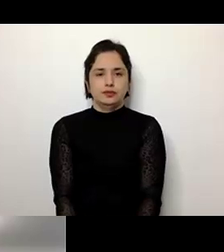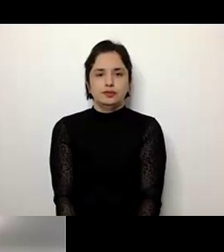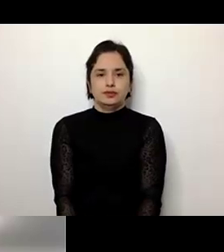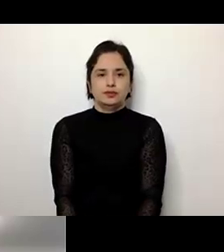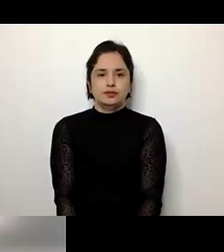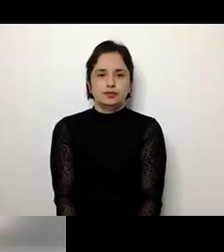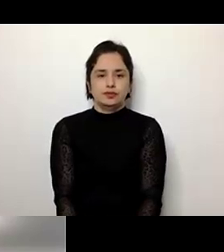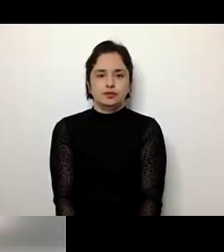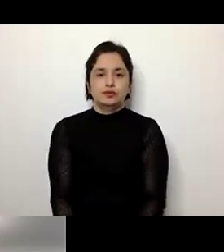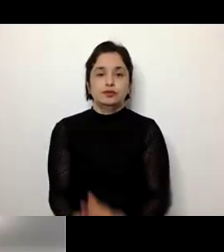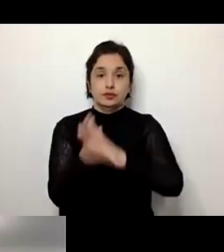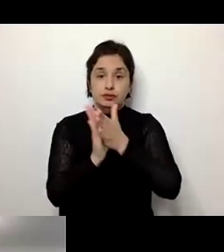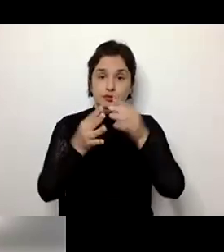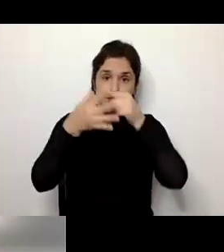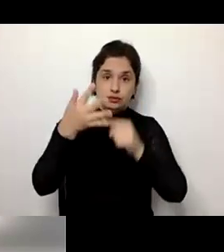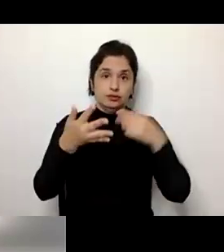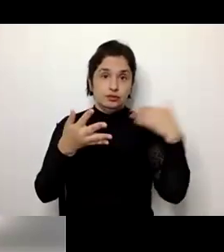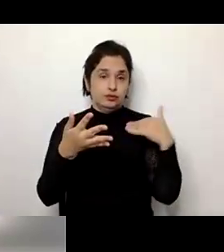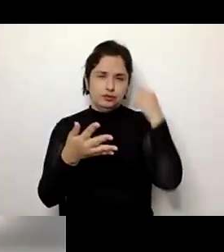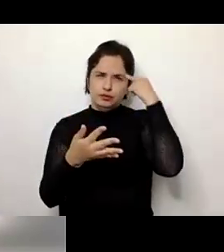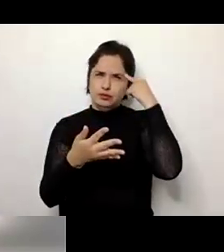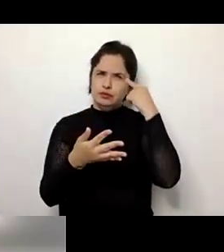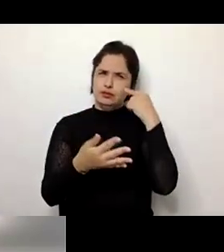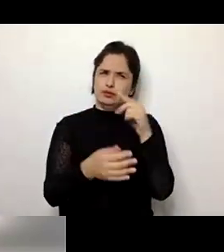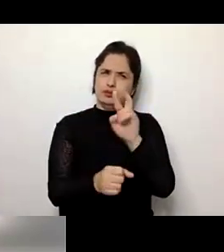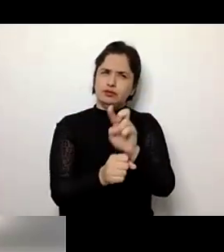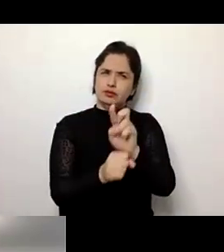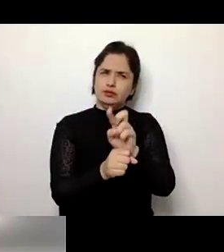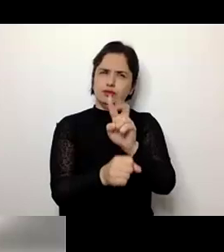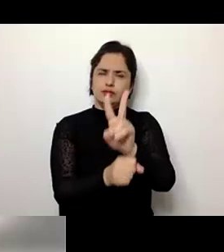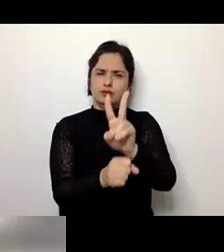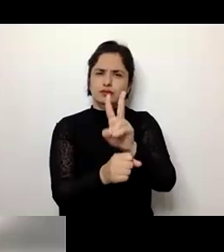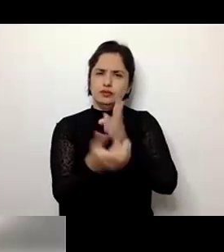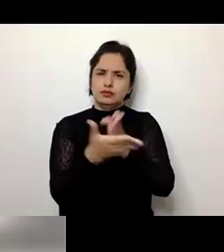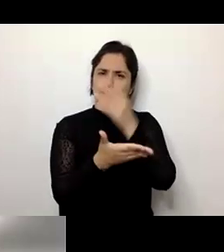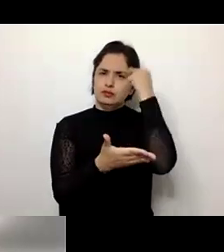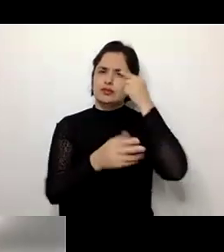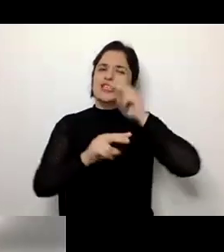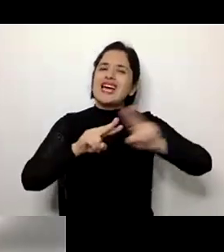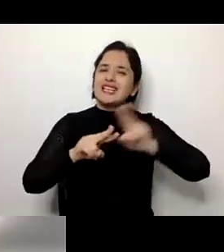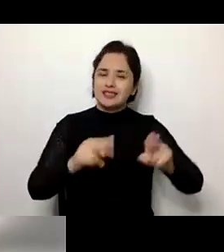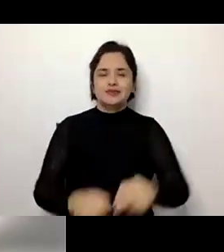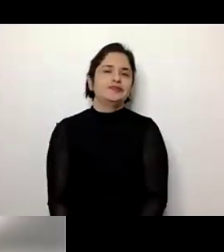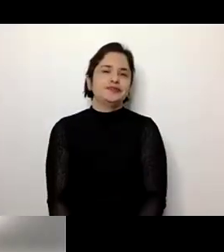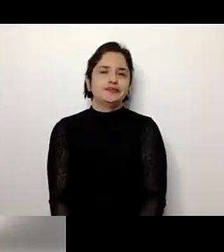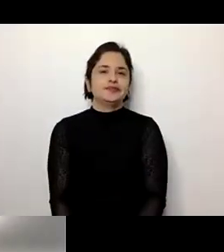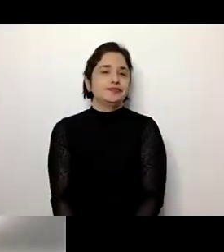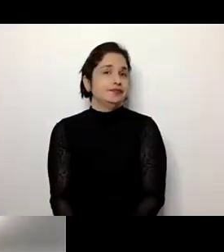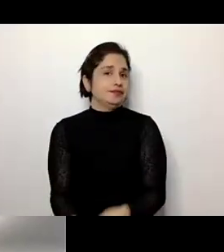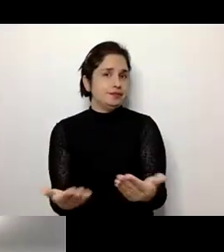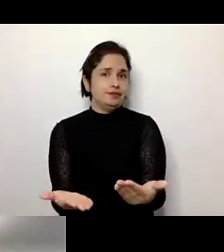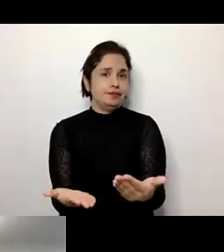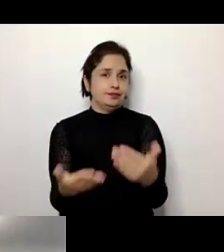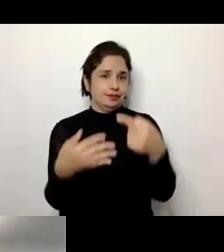em função de tudo isto, é importante começar a pensar como professores, como pedagógico, e, por tanto, começar a pensar em acções. Então, justamente, pensar